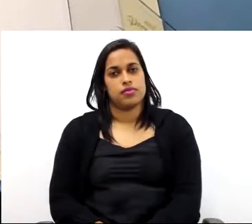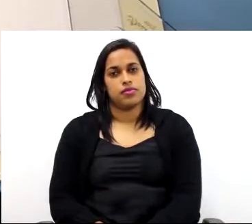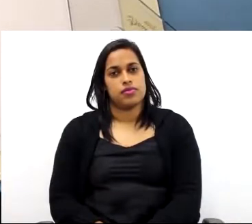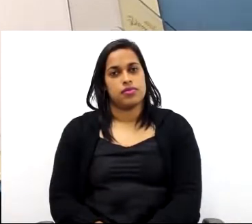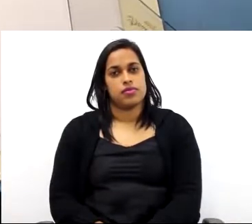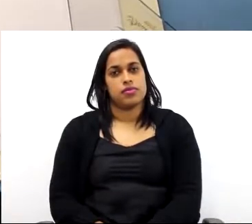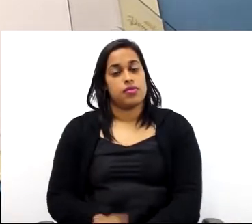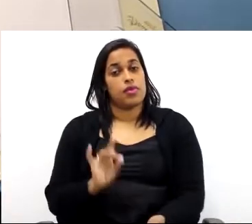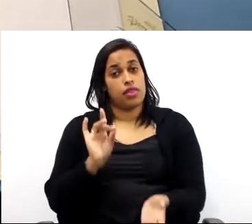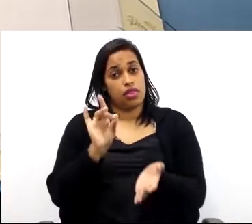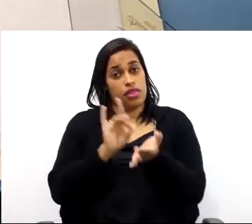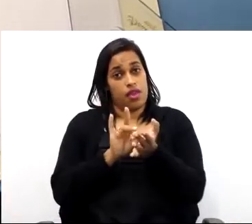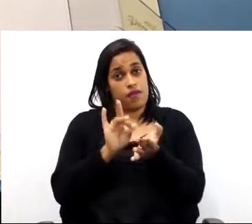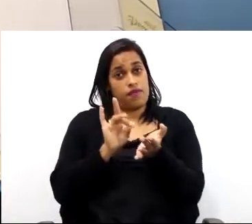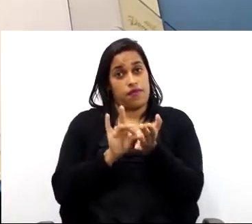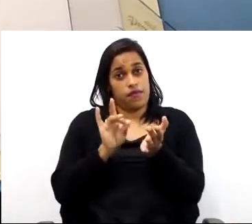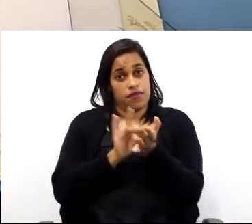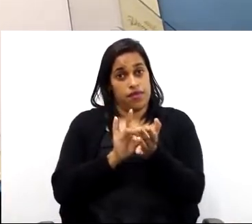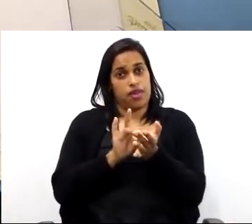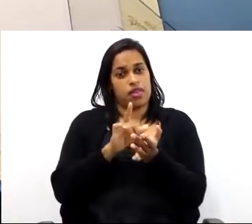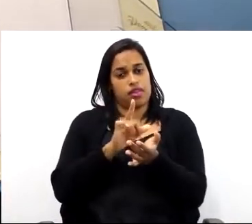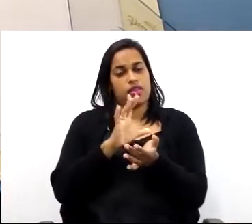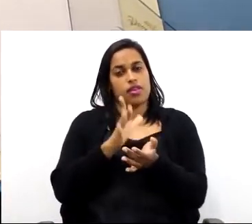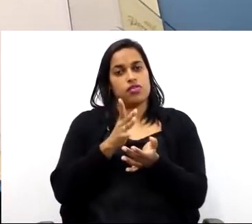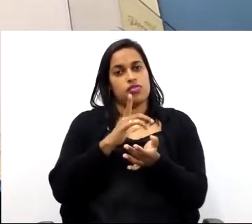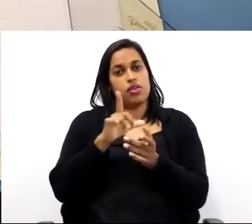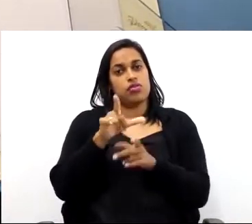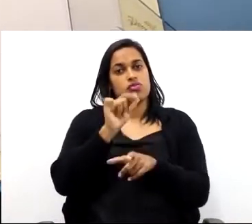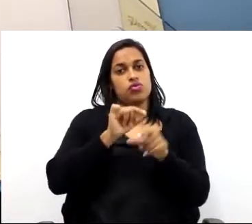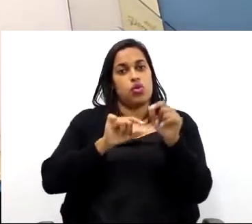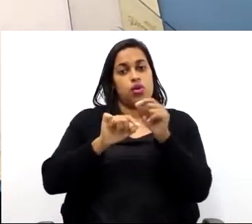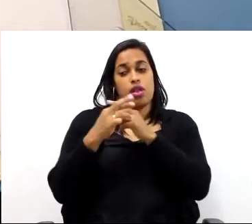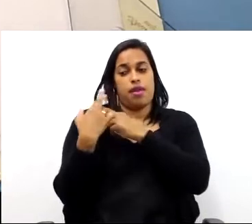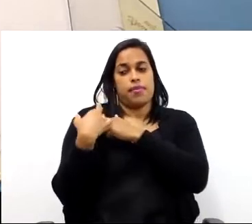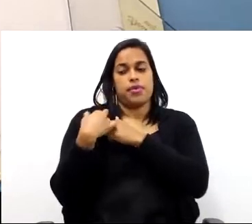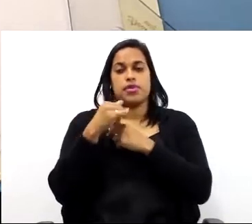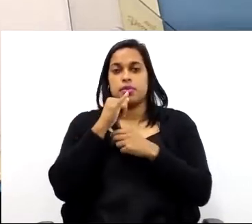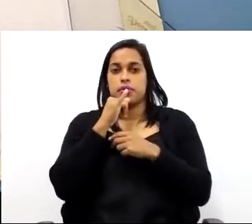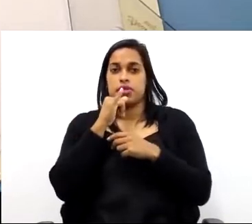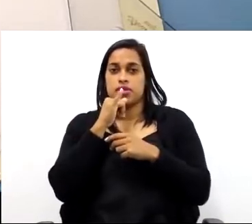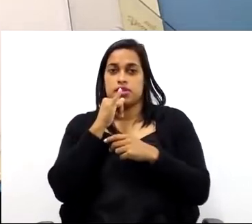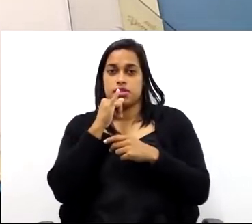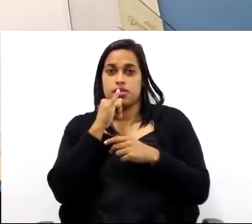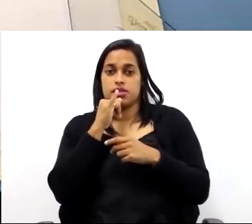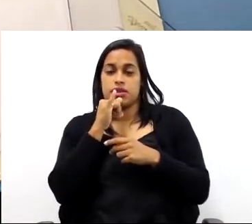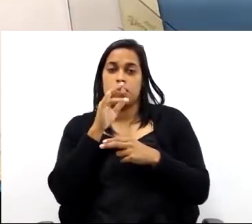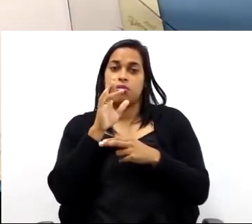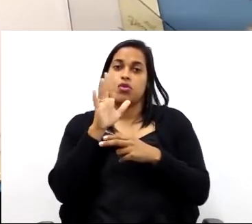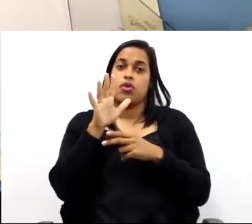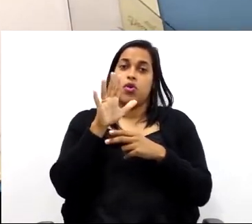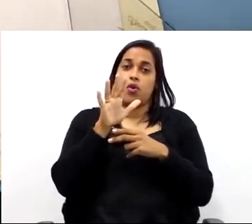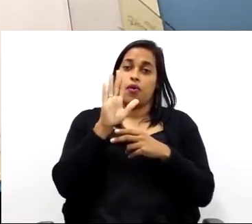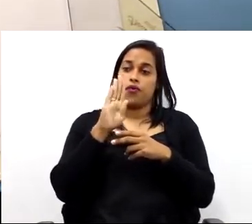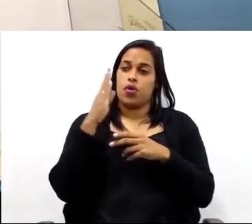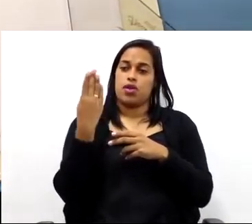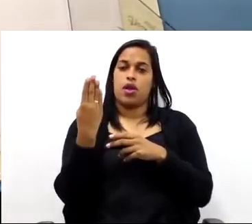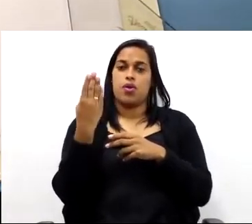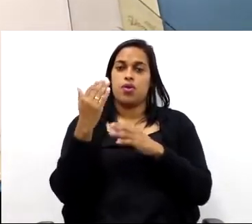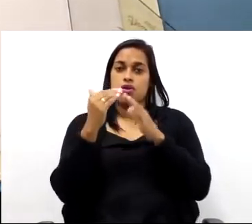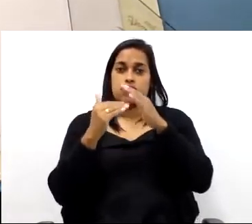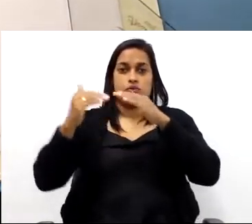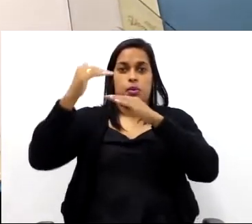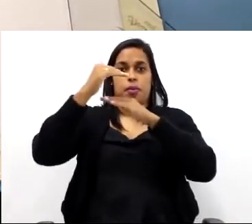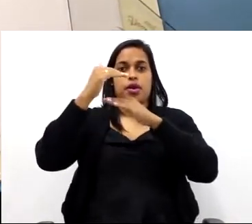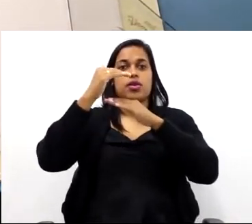Na verdade, o eixo Y é rebatido aqui, porque eu escolhi representar a frontal, superior e a lateral direita aqui no meu lado esquerdo.